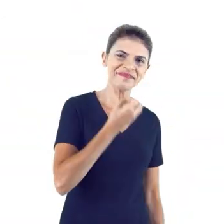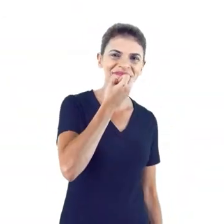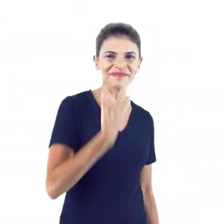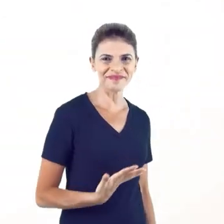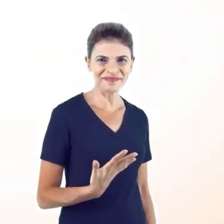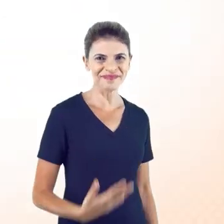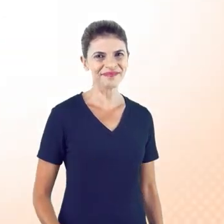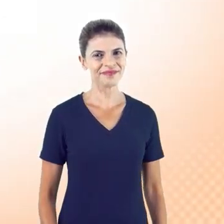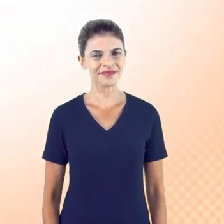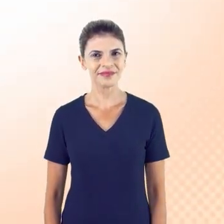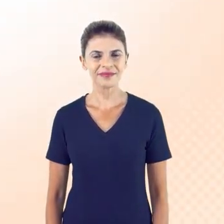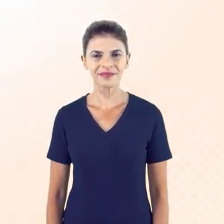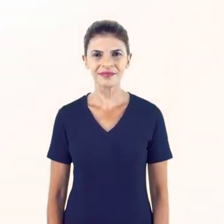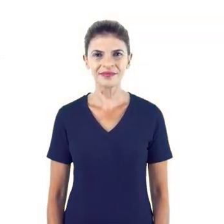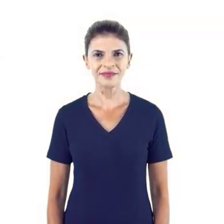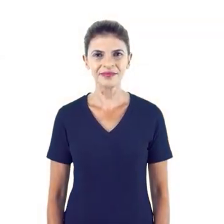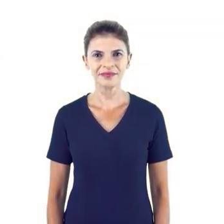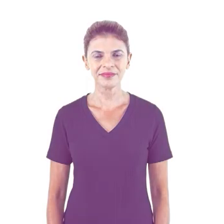do bem.